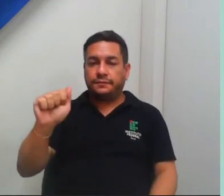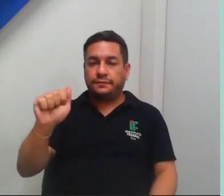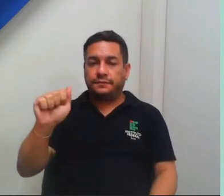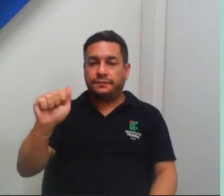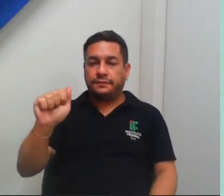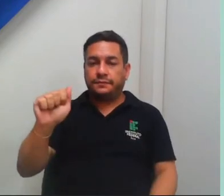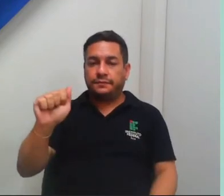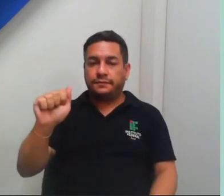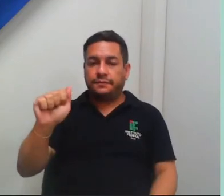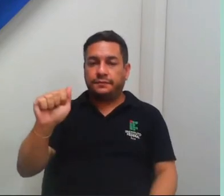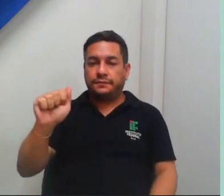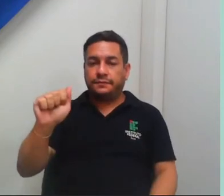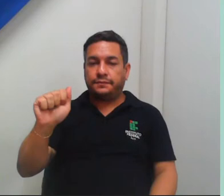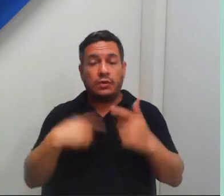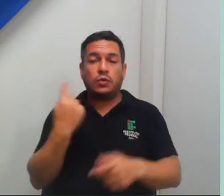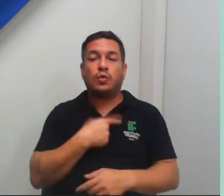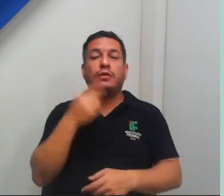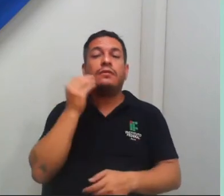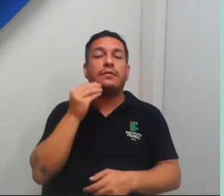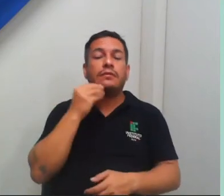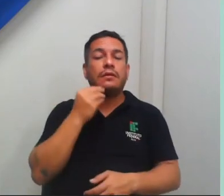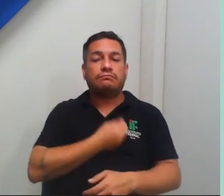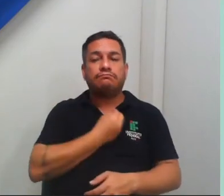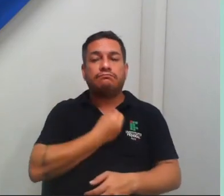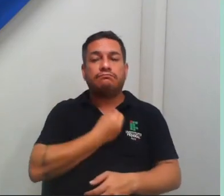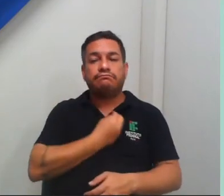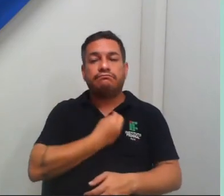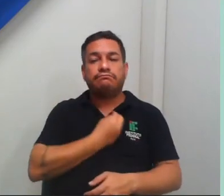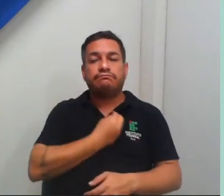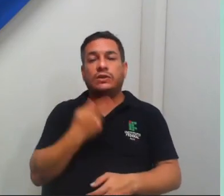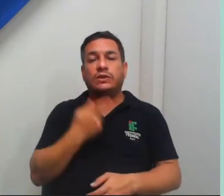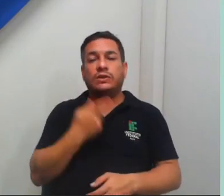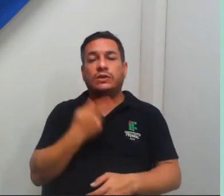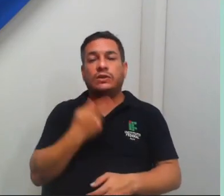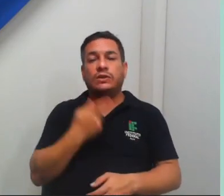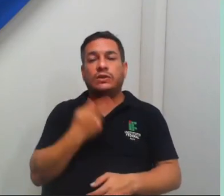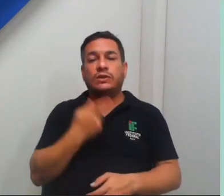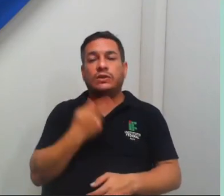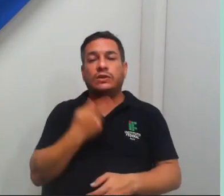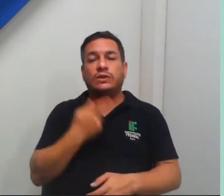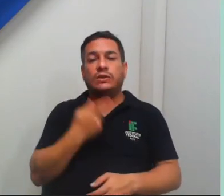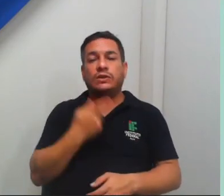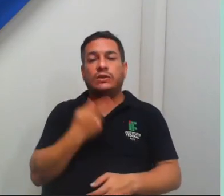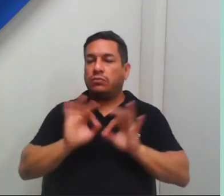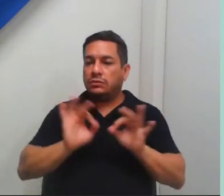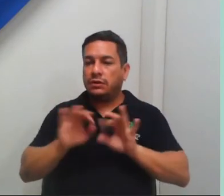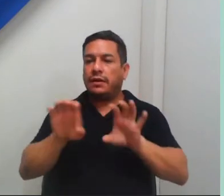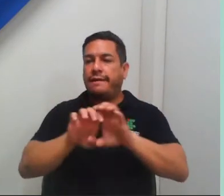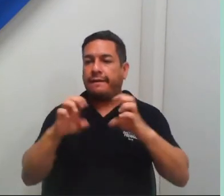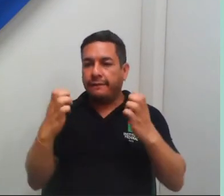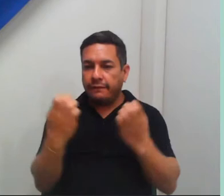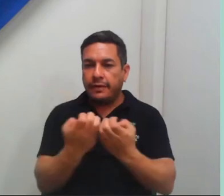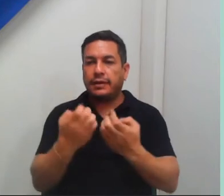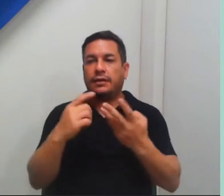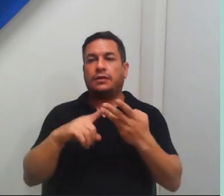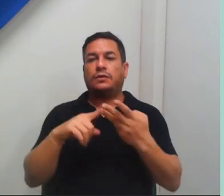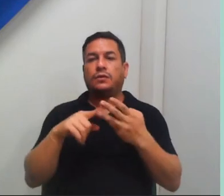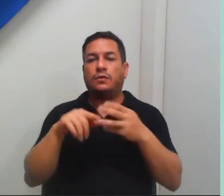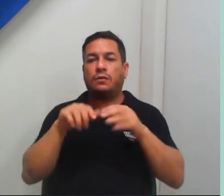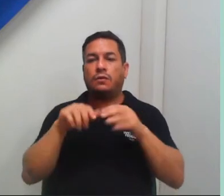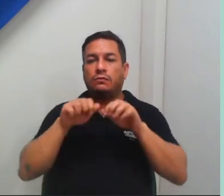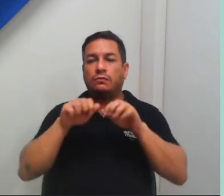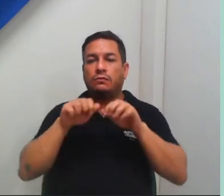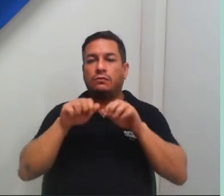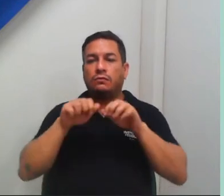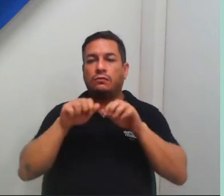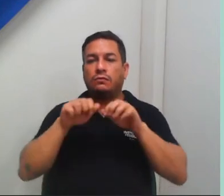atividades, tentamos, né, participar de falas, palestras, organizar eventos, né, de difusão do conhecimento científico,